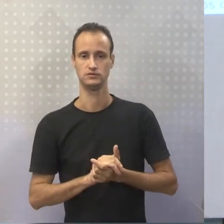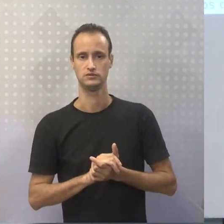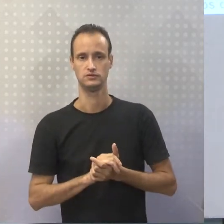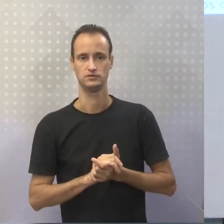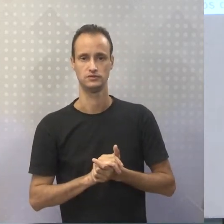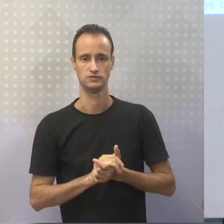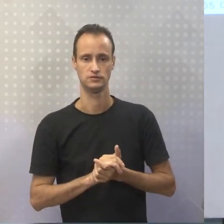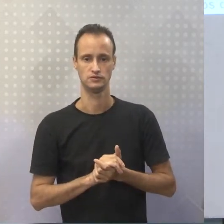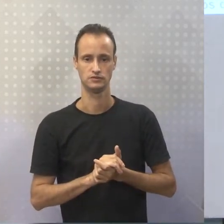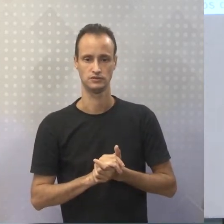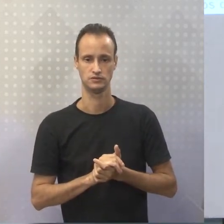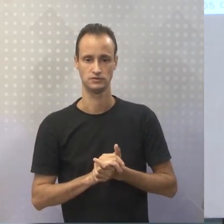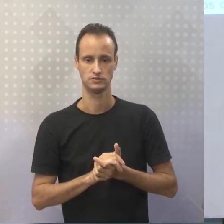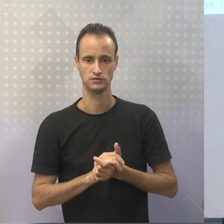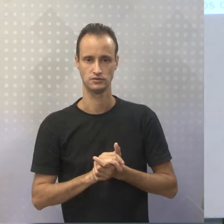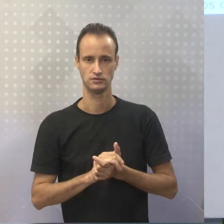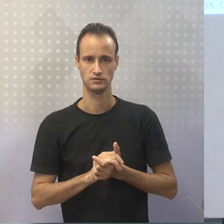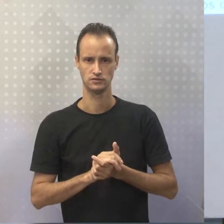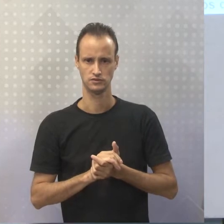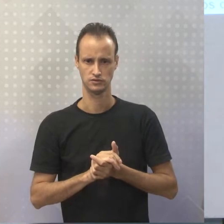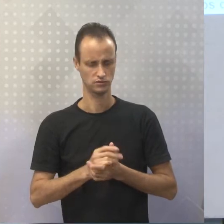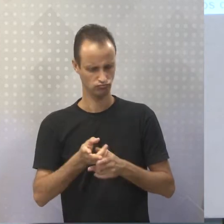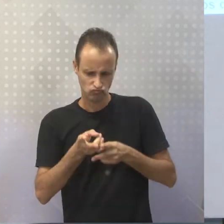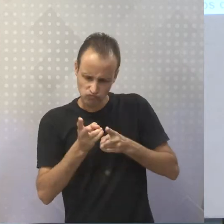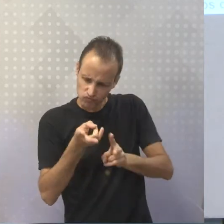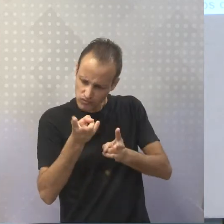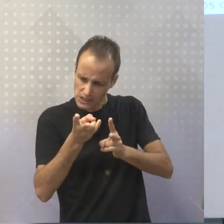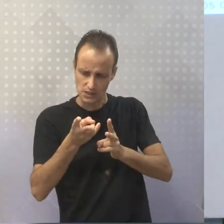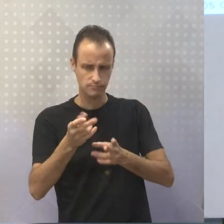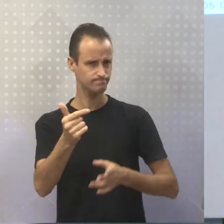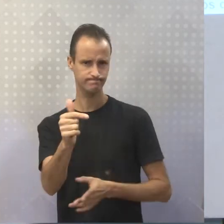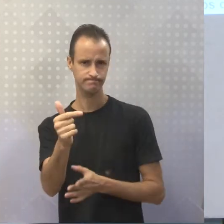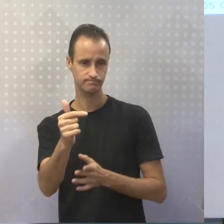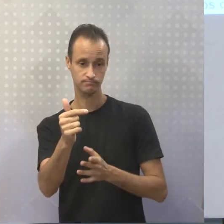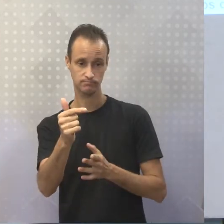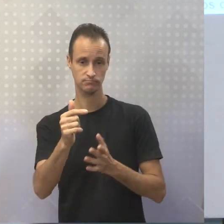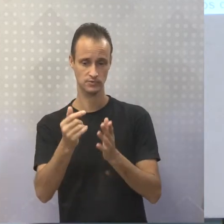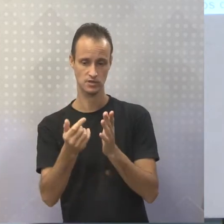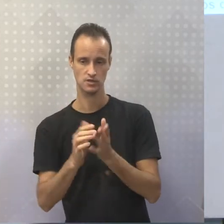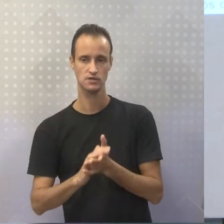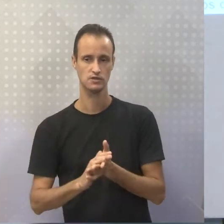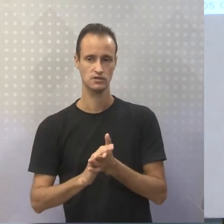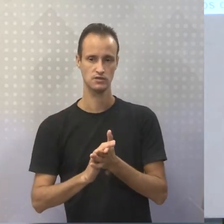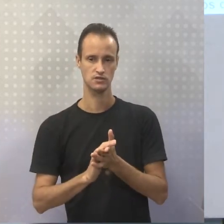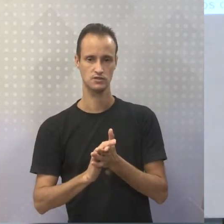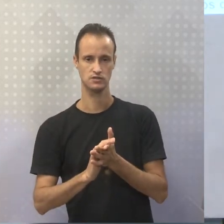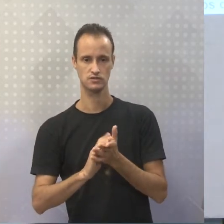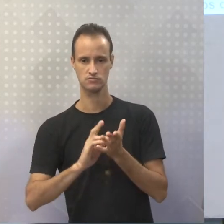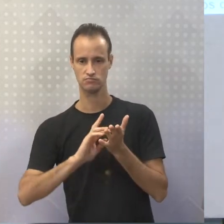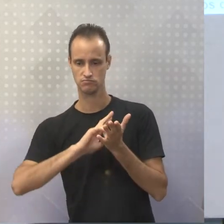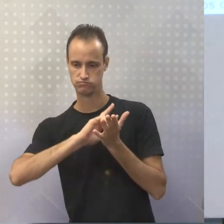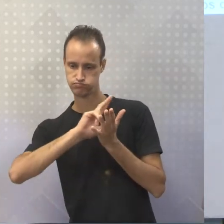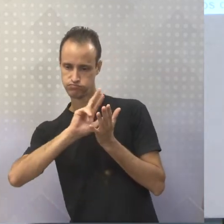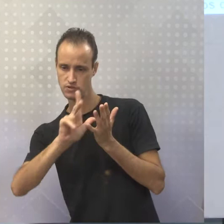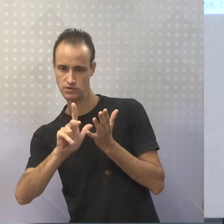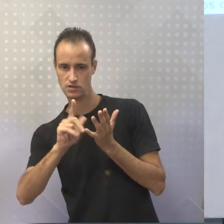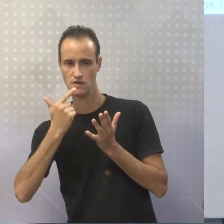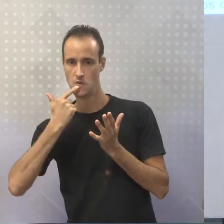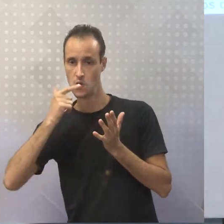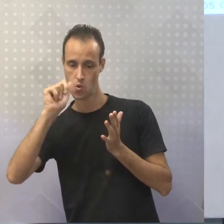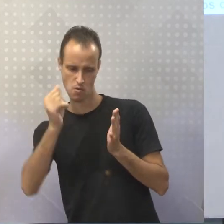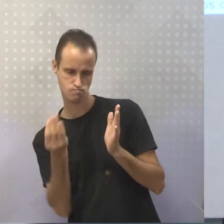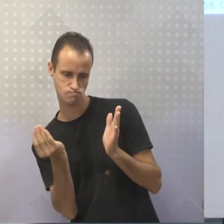gente não vai ter isso de forma predominante no texto. A gente não vai ter isso de forma predominante, de forma